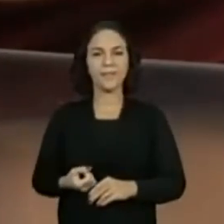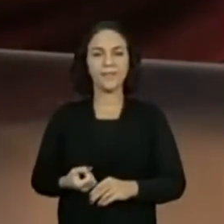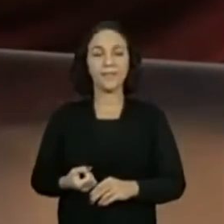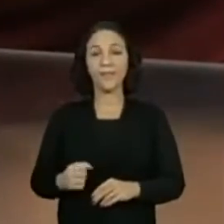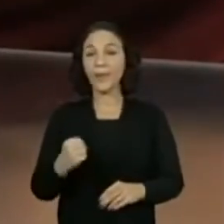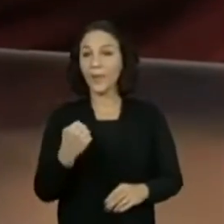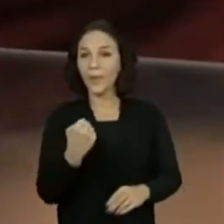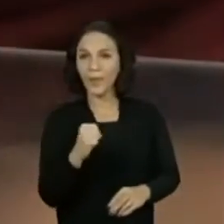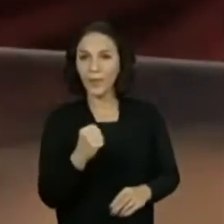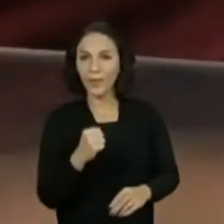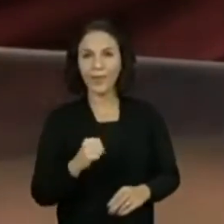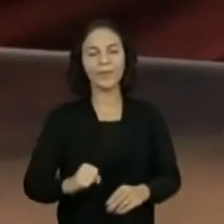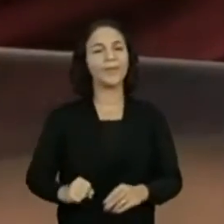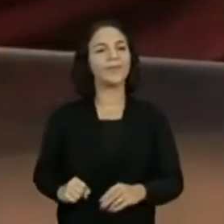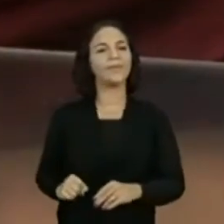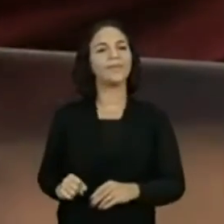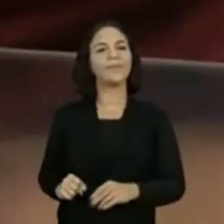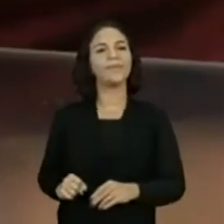oito,